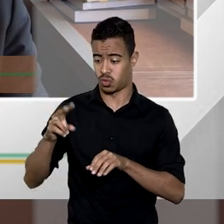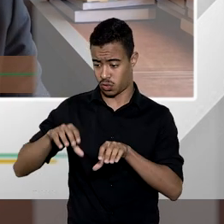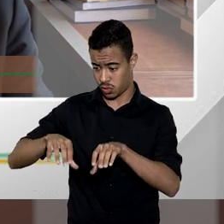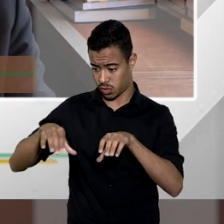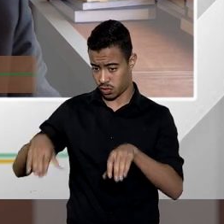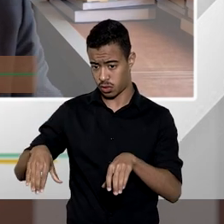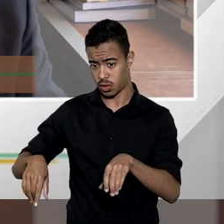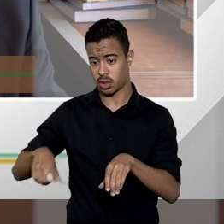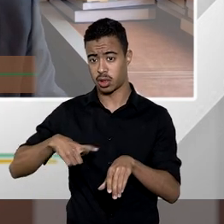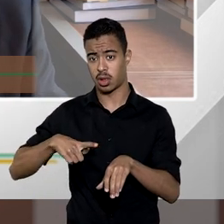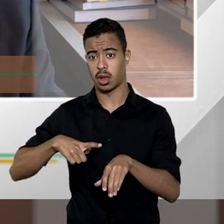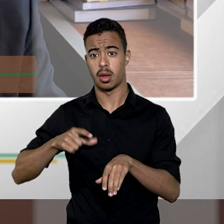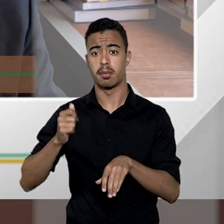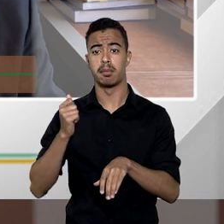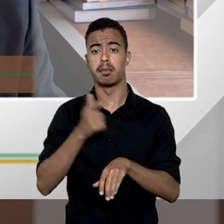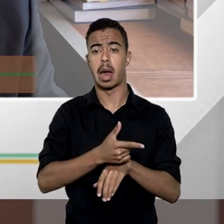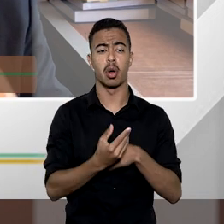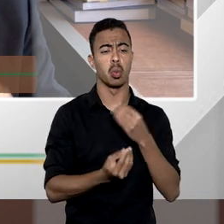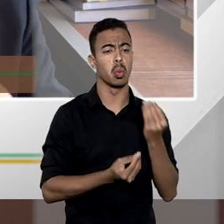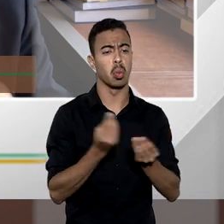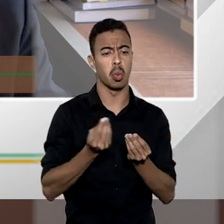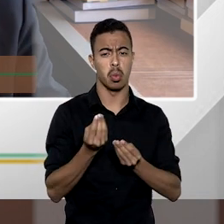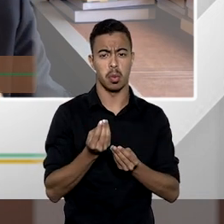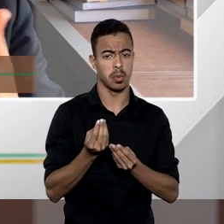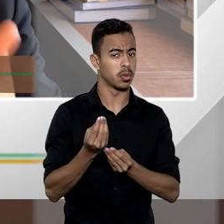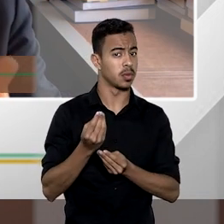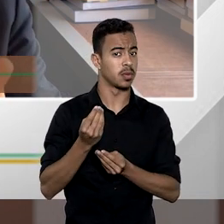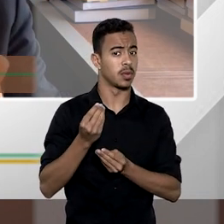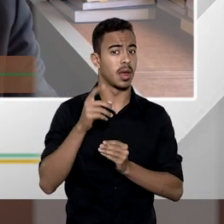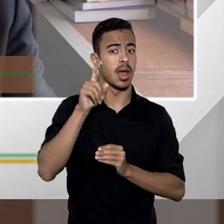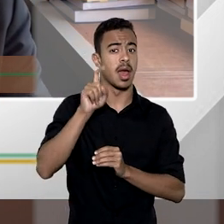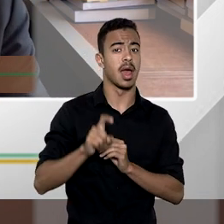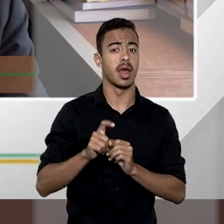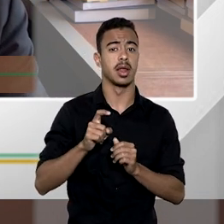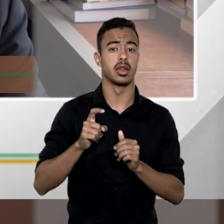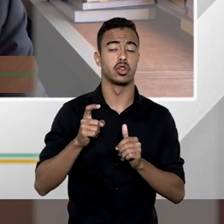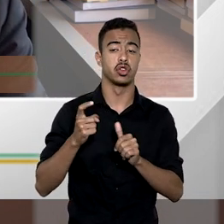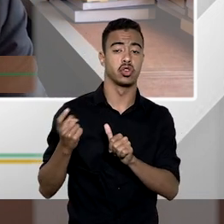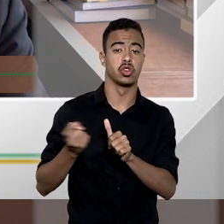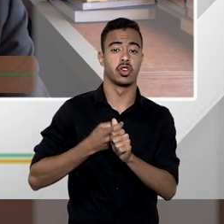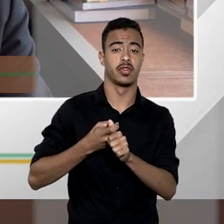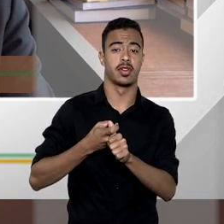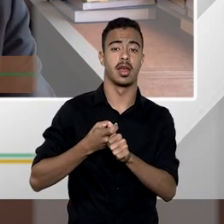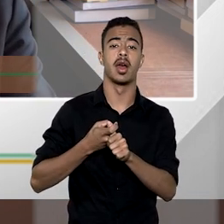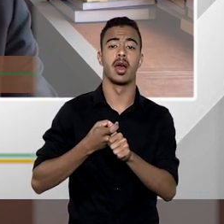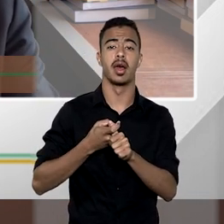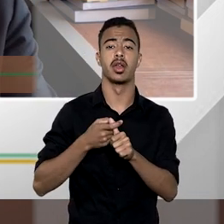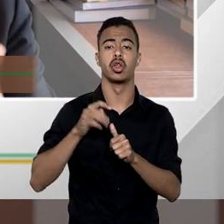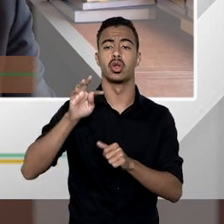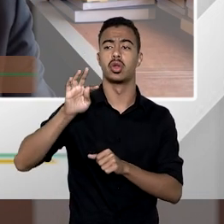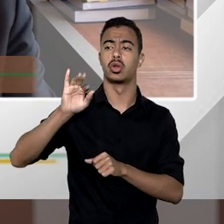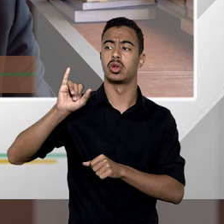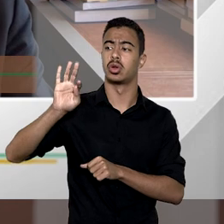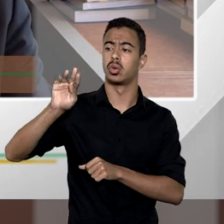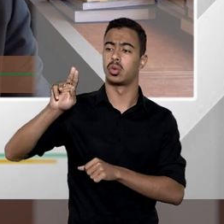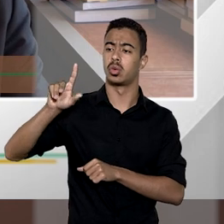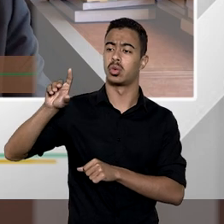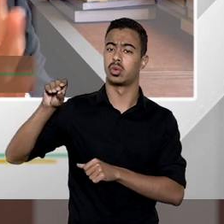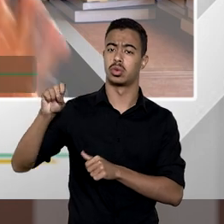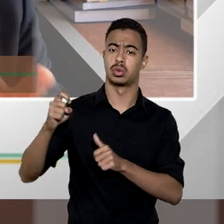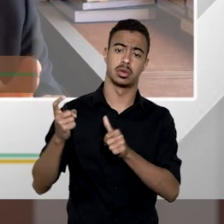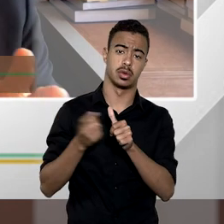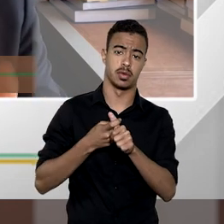são pagos em títulos da dívida agrária são títulos públicos emitidos pelo pelo poder que está expropriando